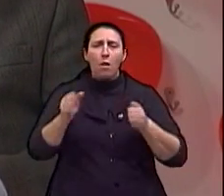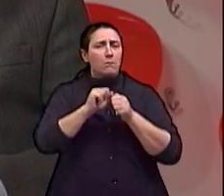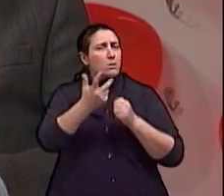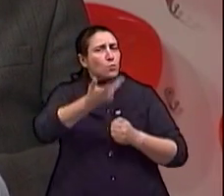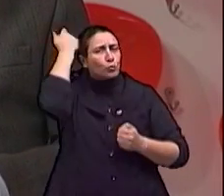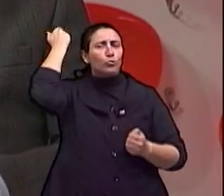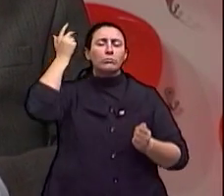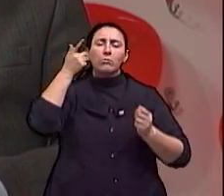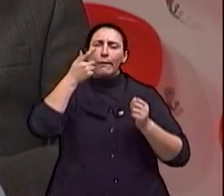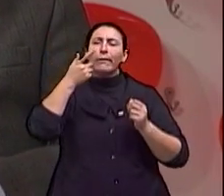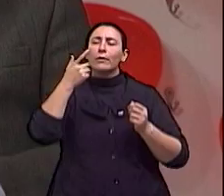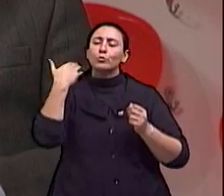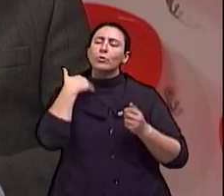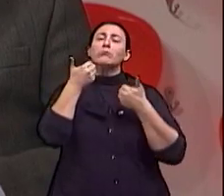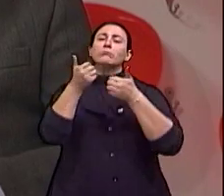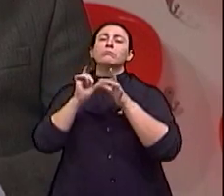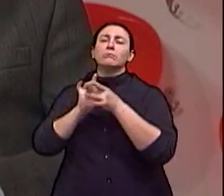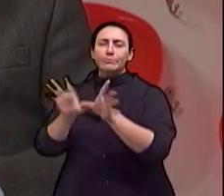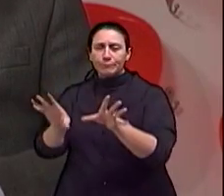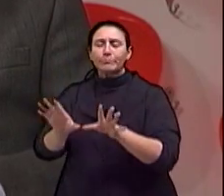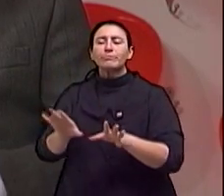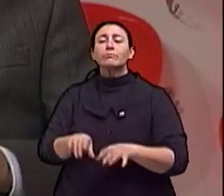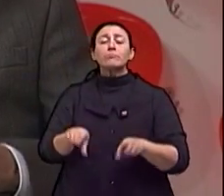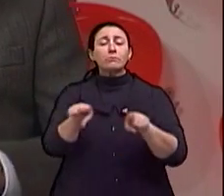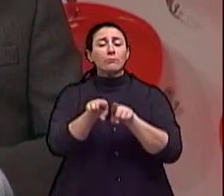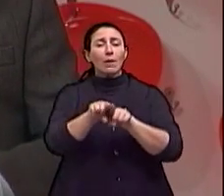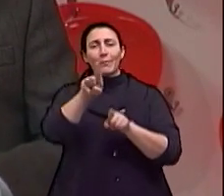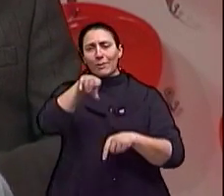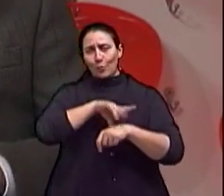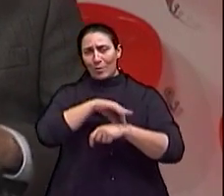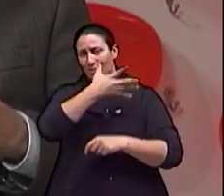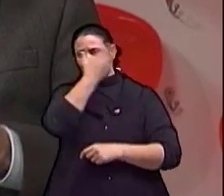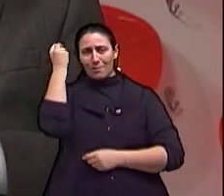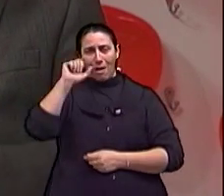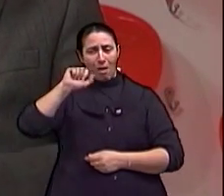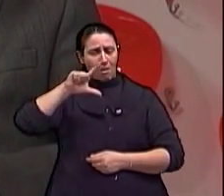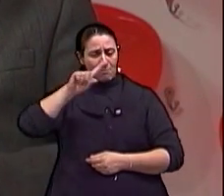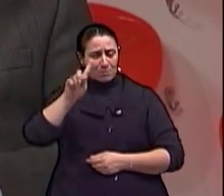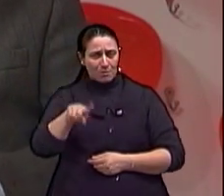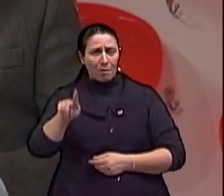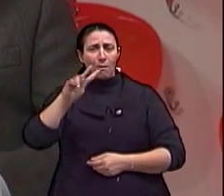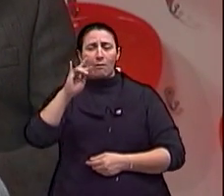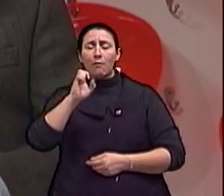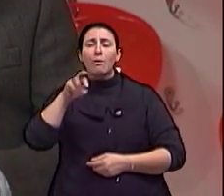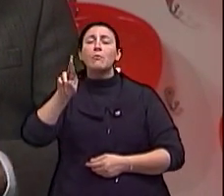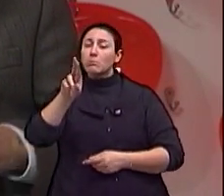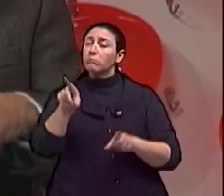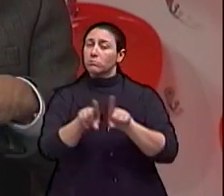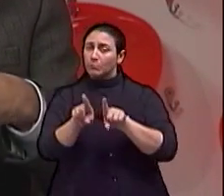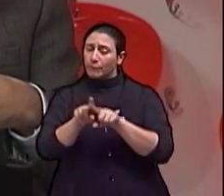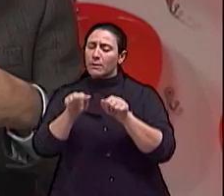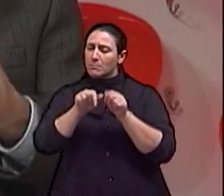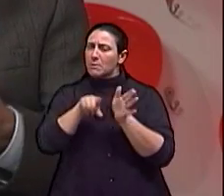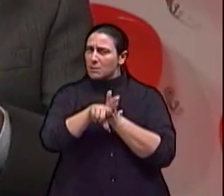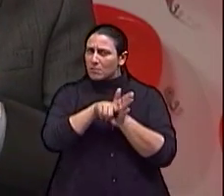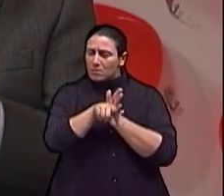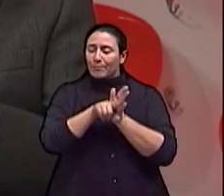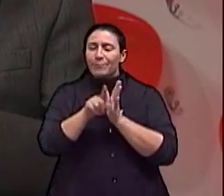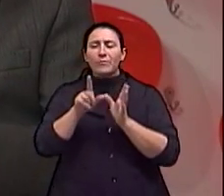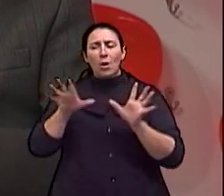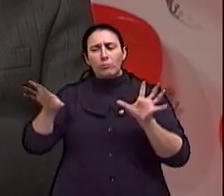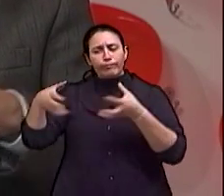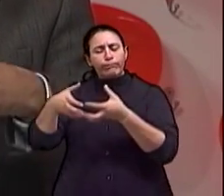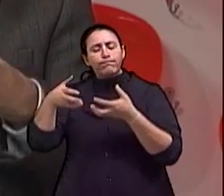Em relação à doença de Alzheimer, nós estamos escrevendo um projeto de pesquisa. Sob a forma de projeto de